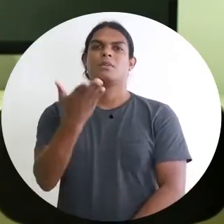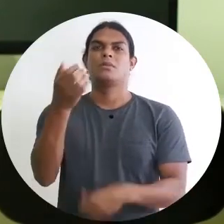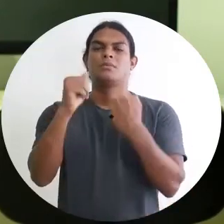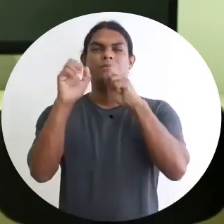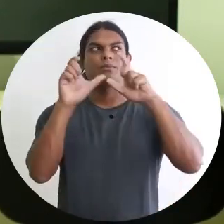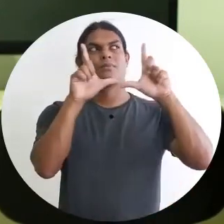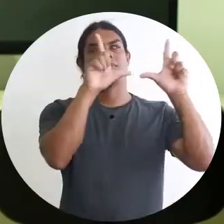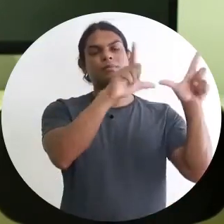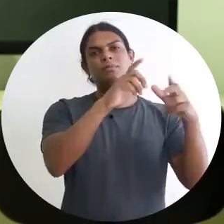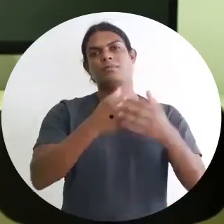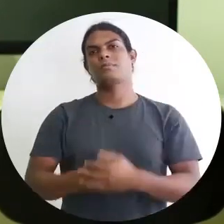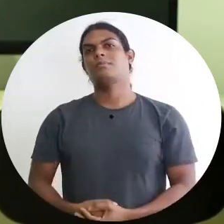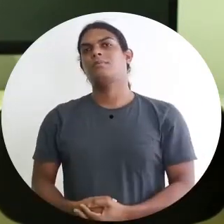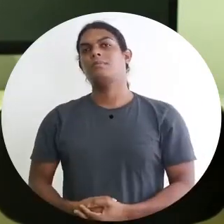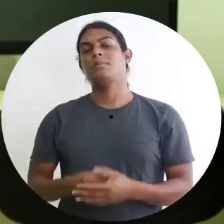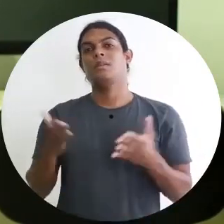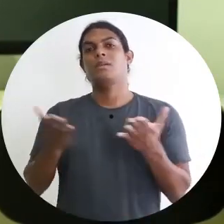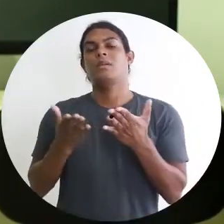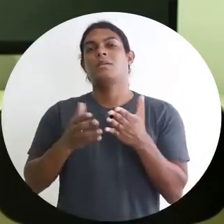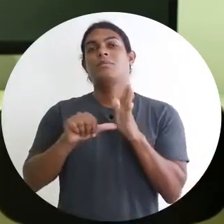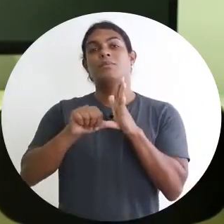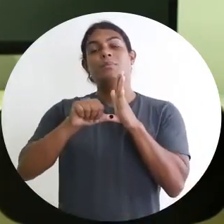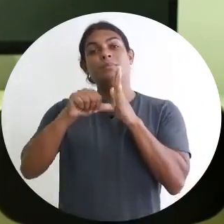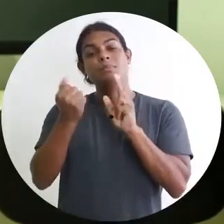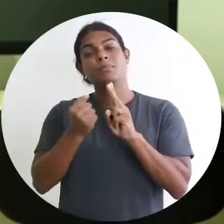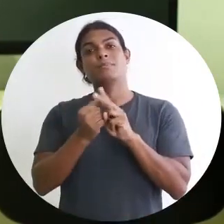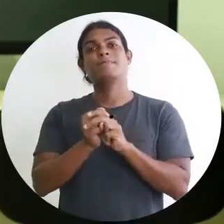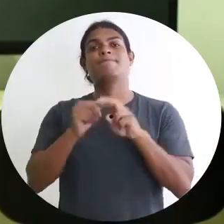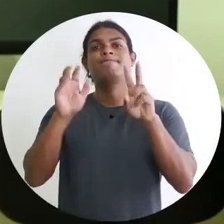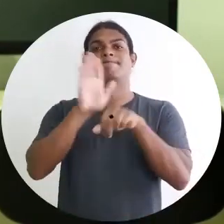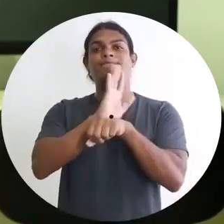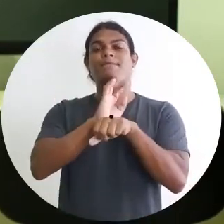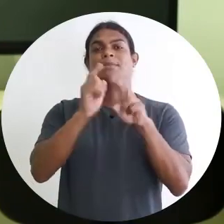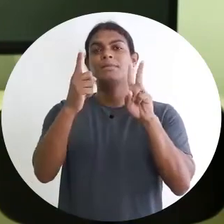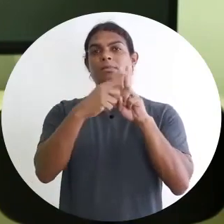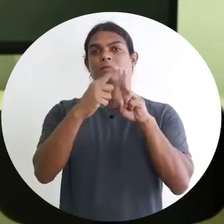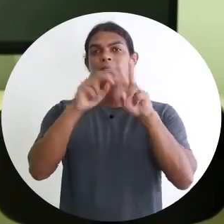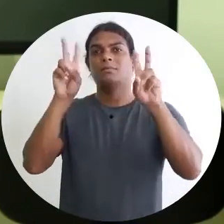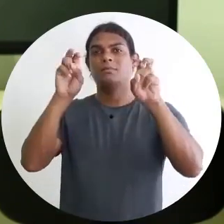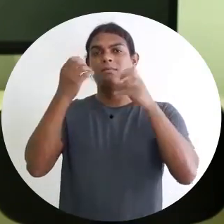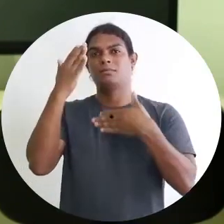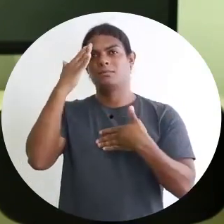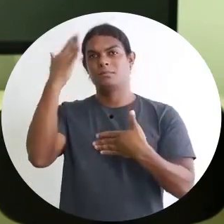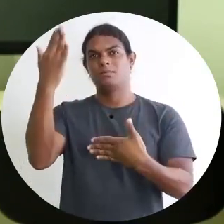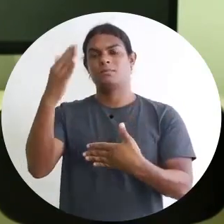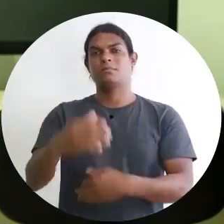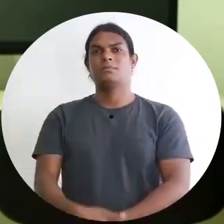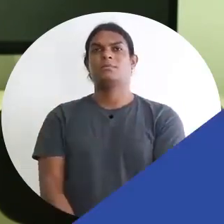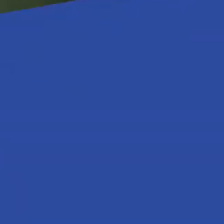Essa foi a nossa primeira videoaula da Competência 2. Eu agradeço a vocês. Um abraço.